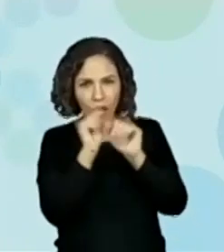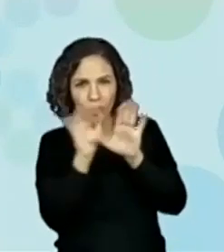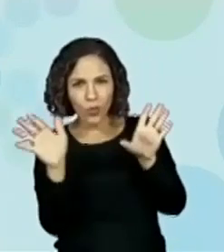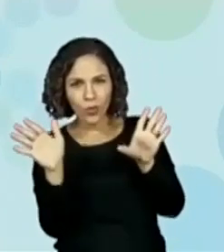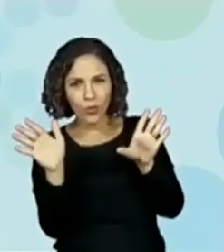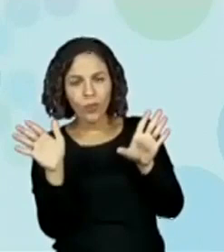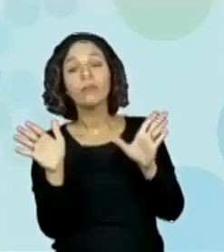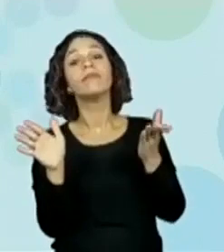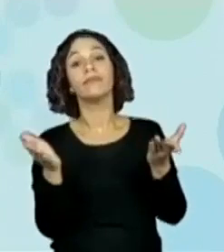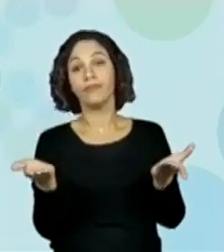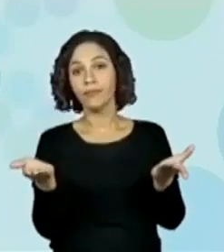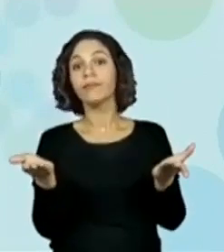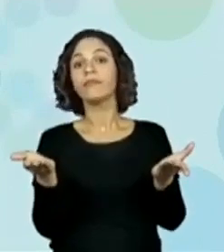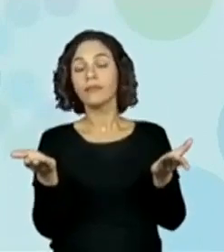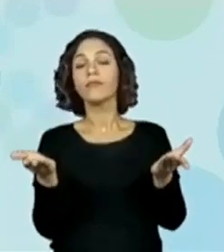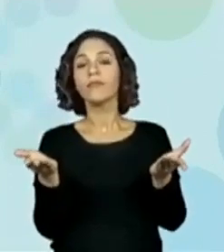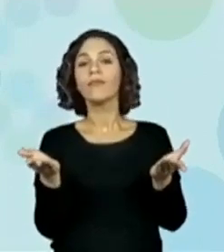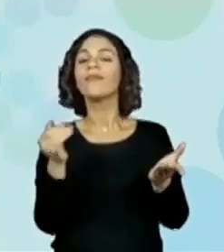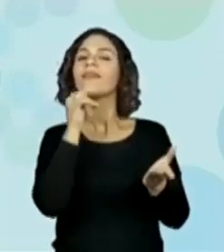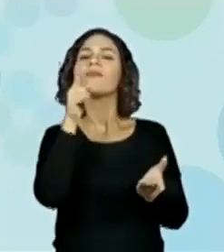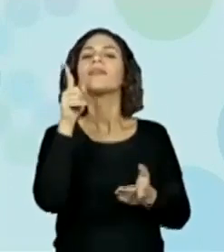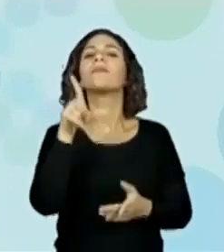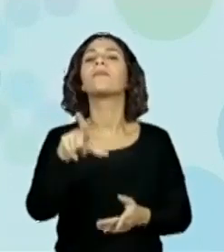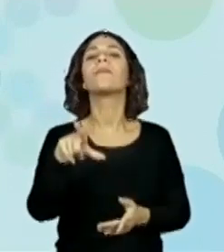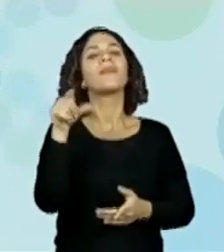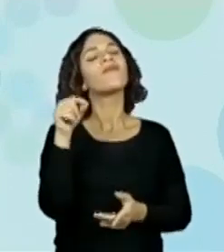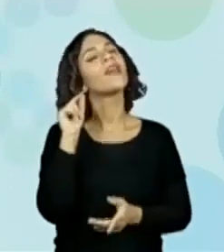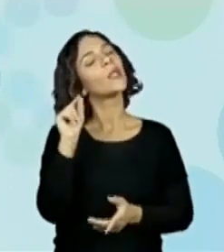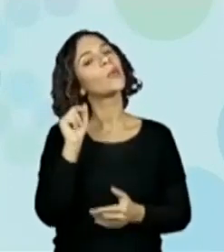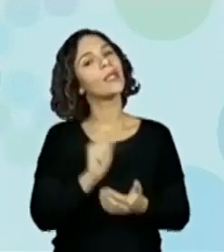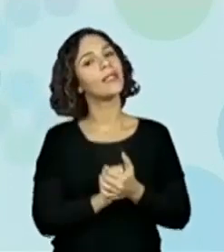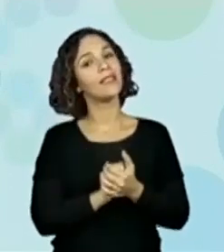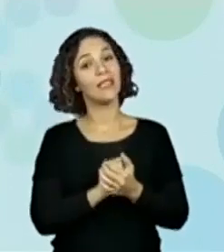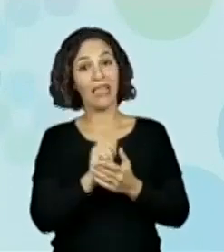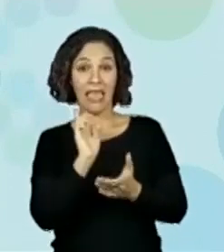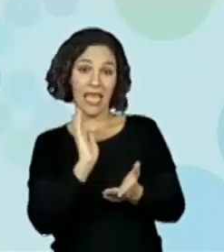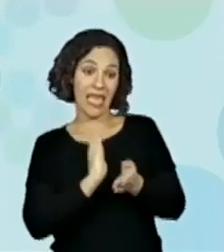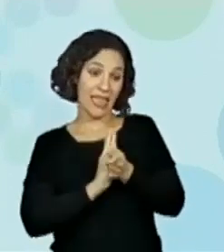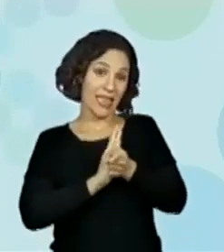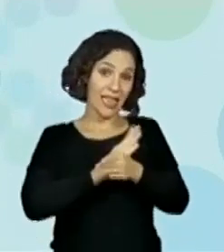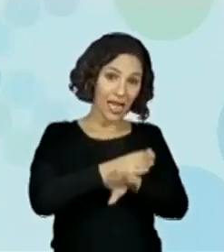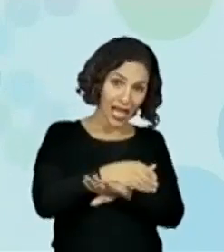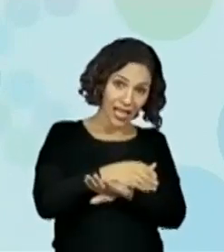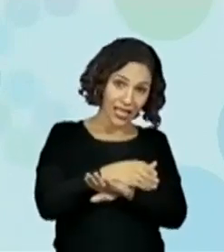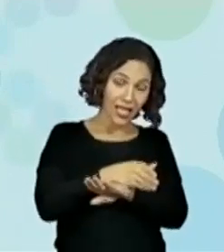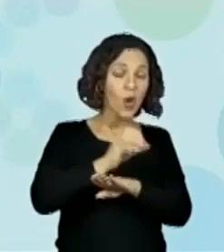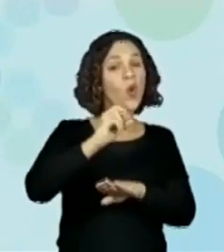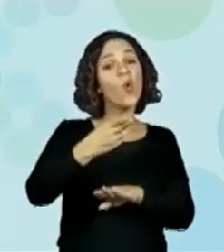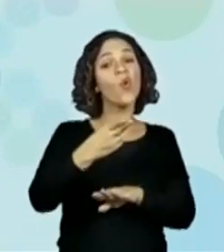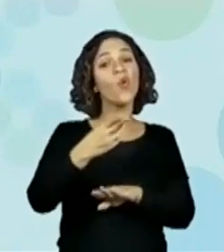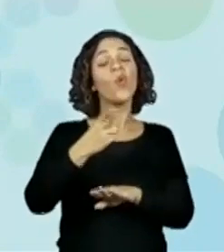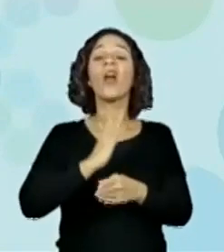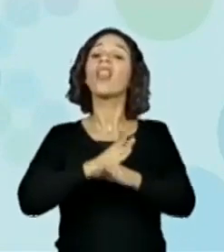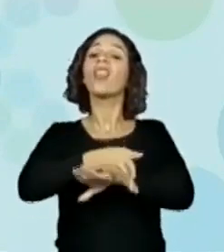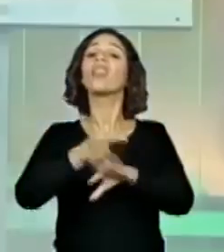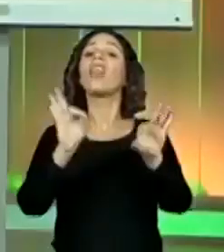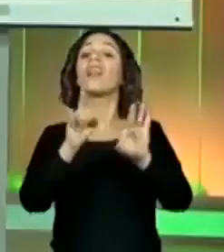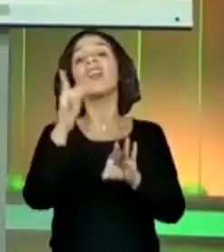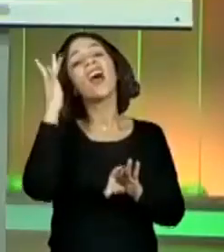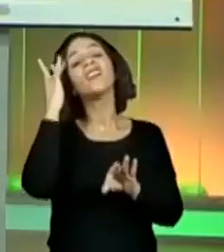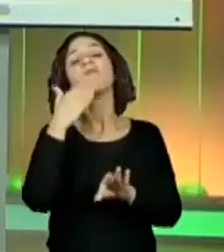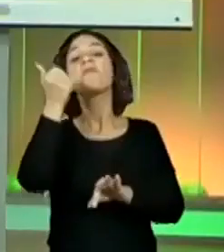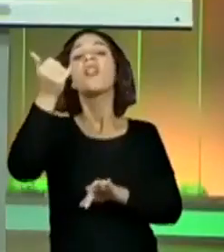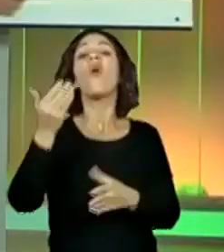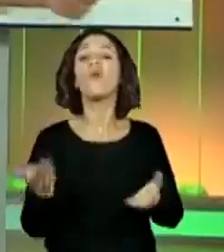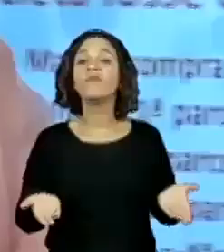entrada? Como é que você preferiria comprar alguma coisa? Com entrada ou sem entrada? O que é melhor para